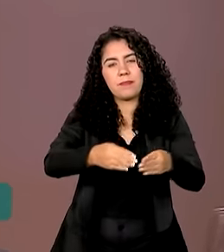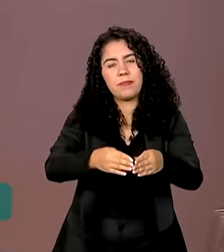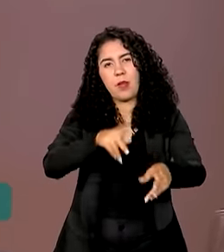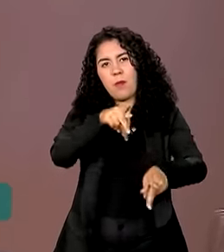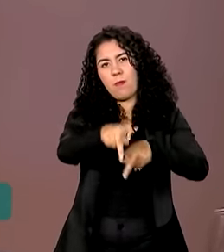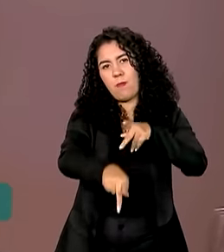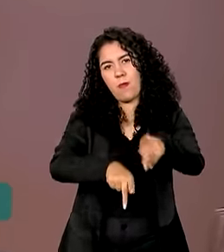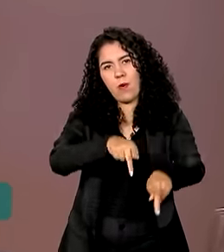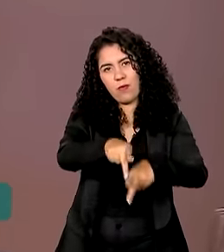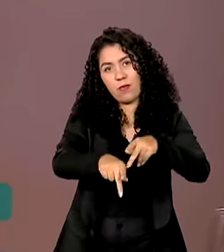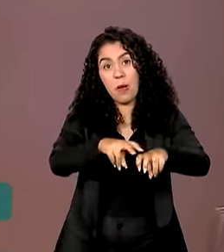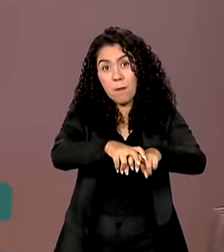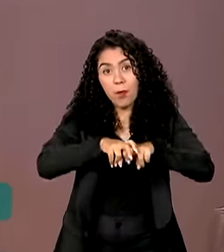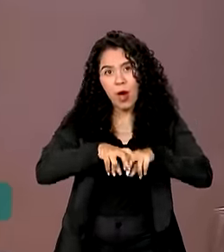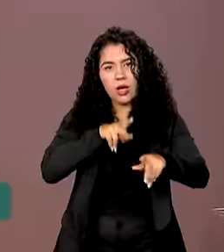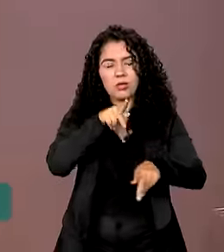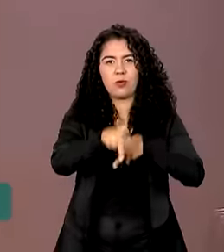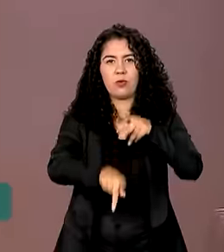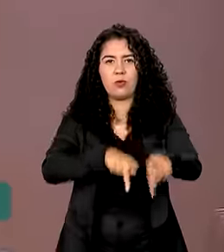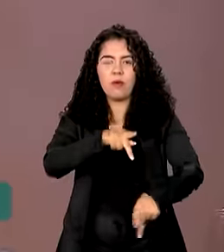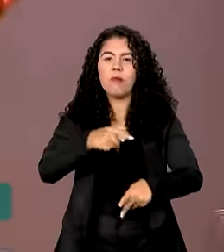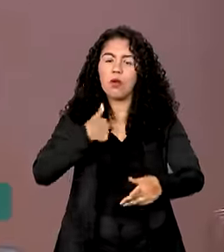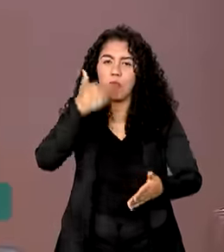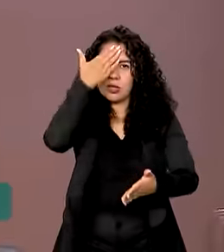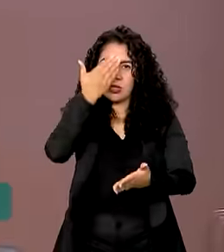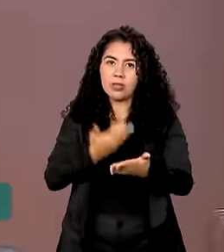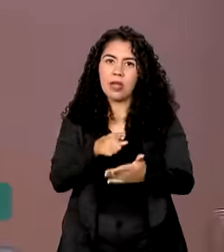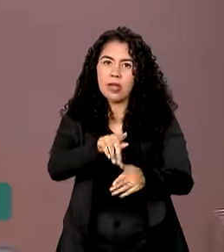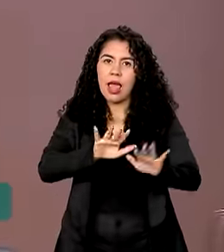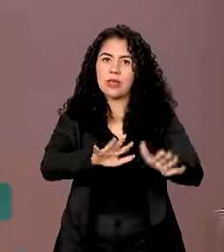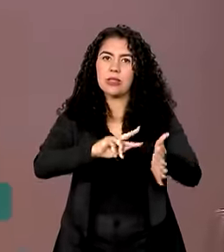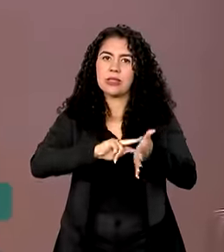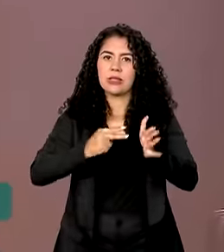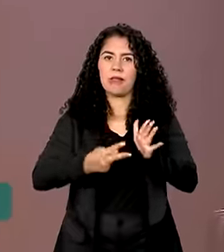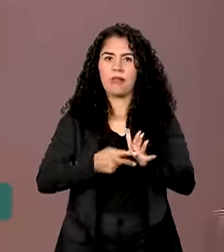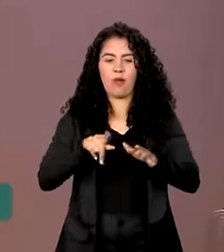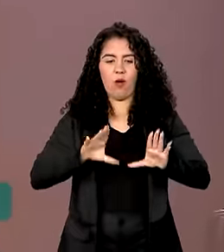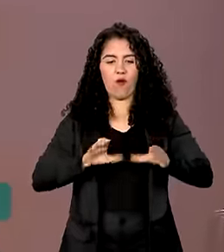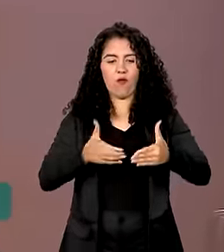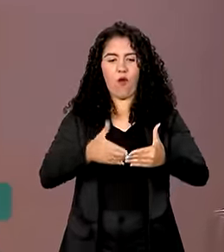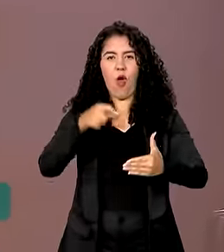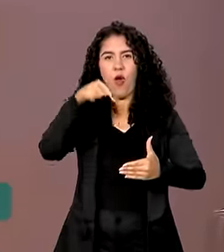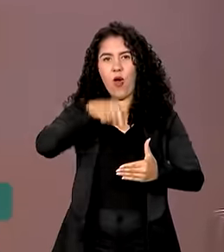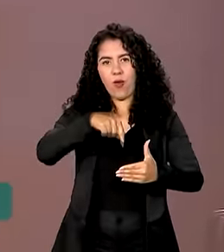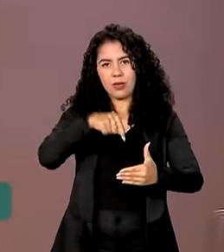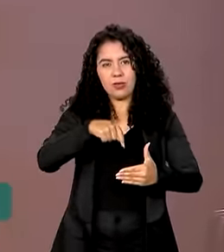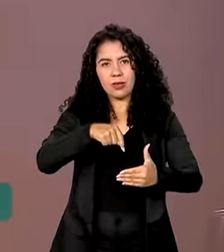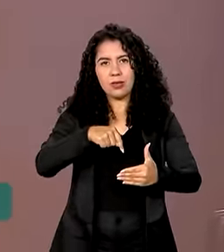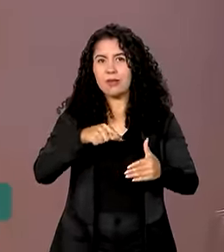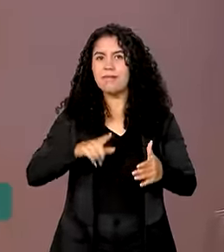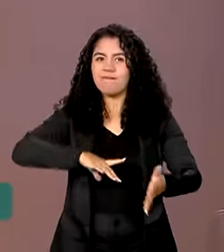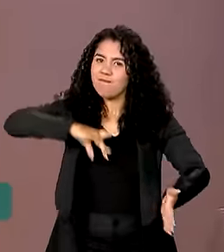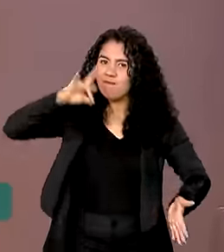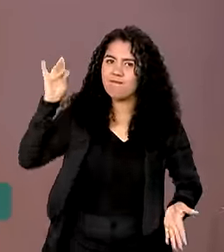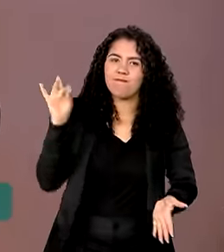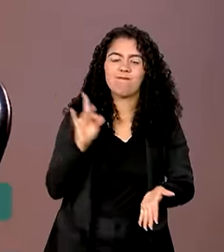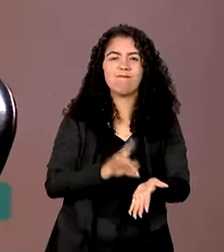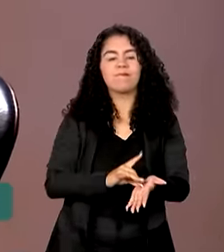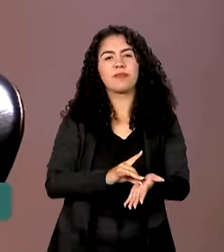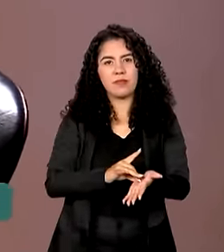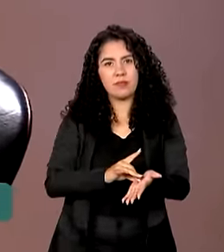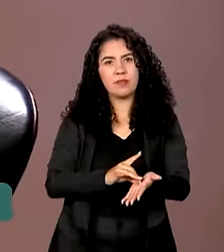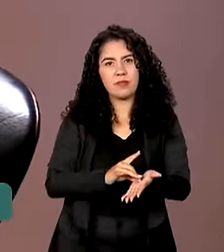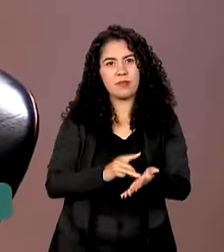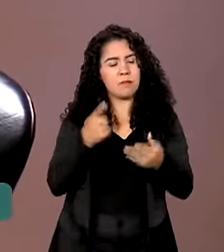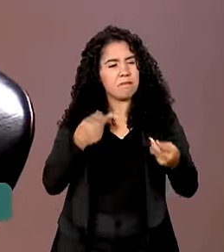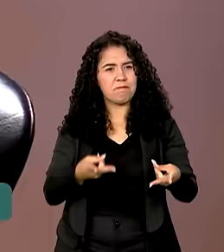Então, eu acho que é isso que significa este fórum, né? Isso concretamente está